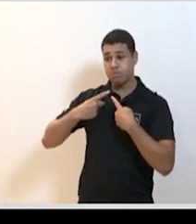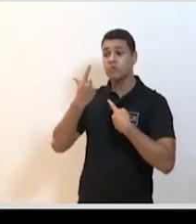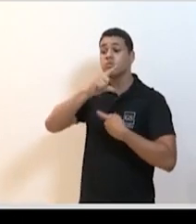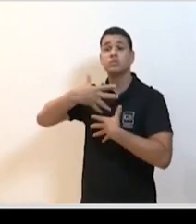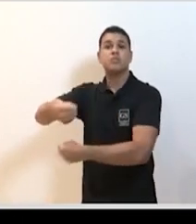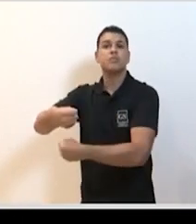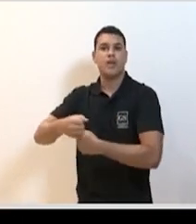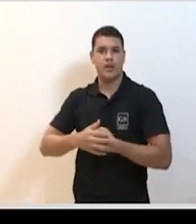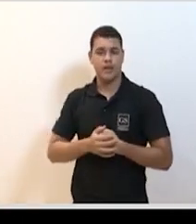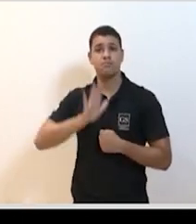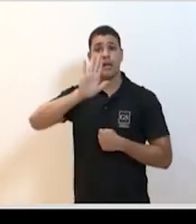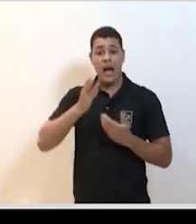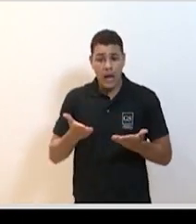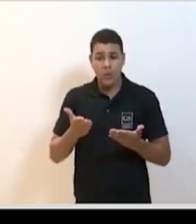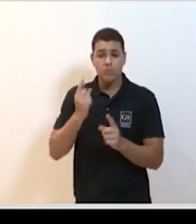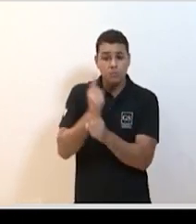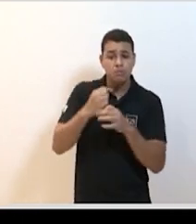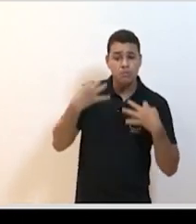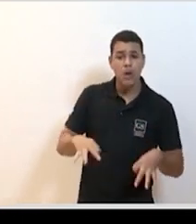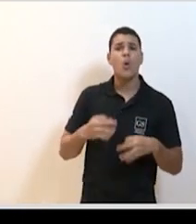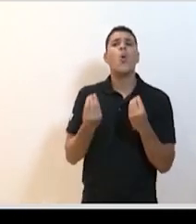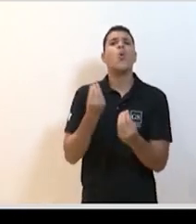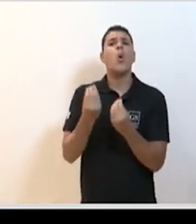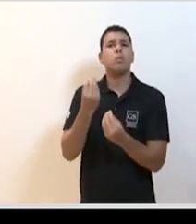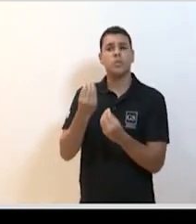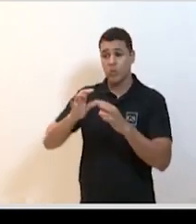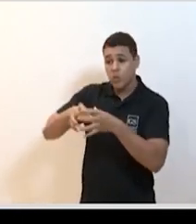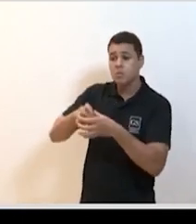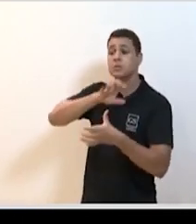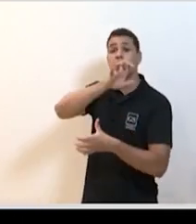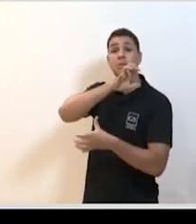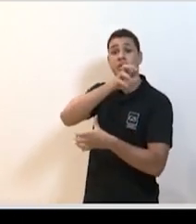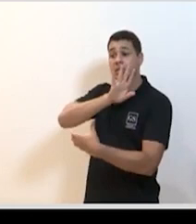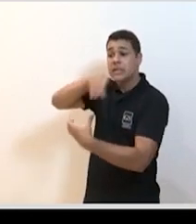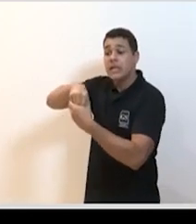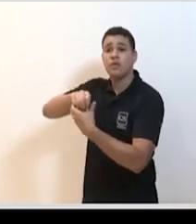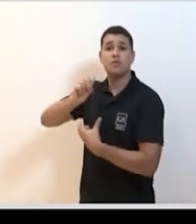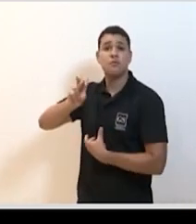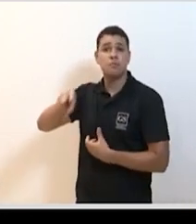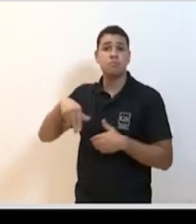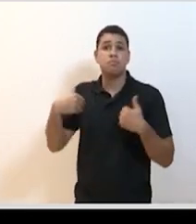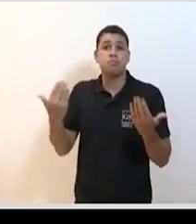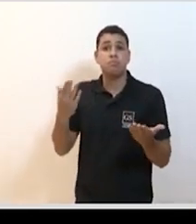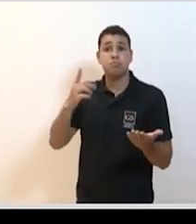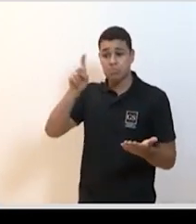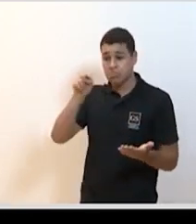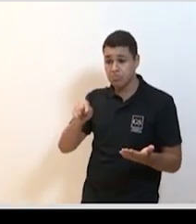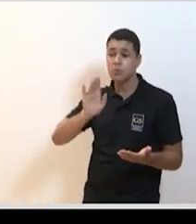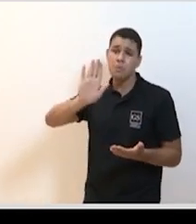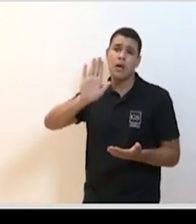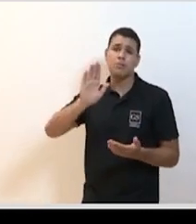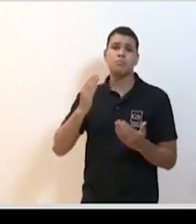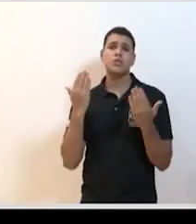a definição sobre a presença ou não de um hospedeiro intermediário do Covid-19, mas certamente o morcego está na origem. Pode